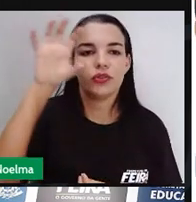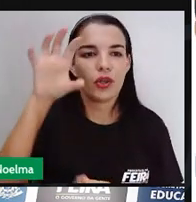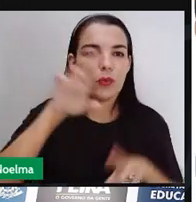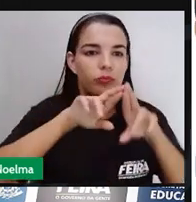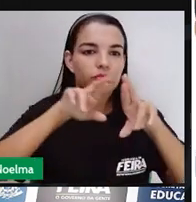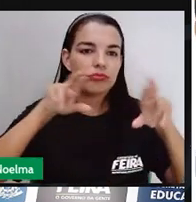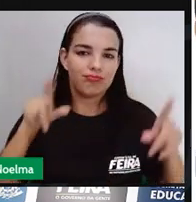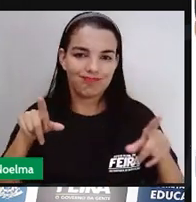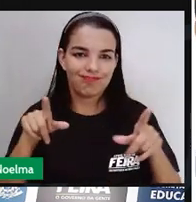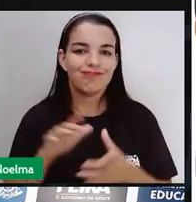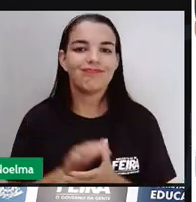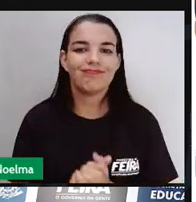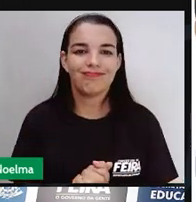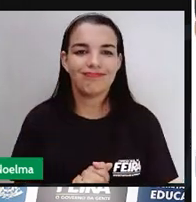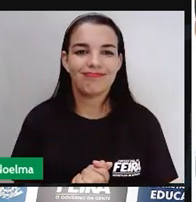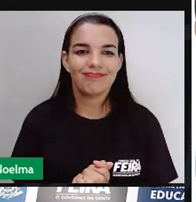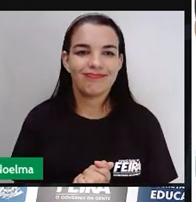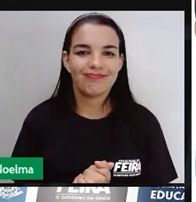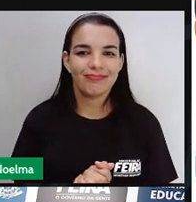outra.